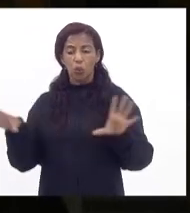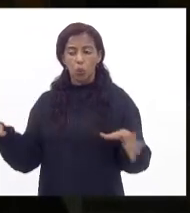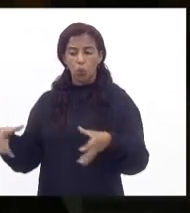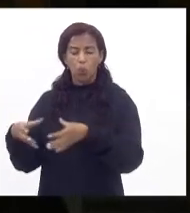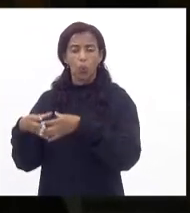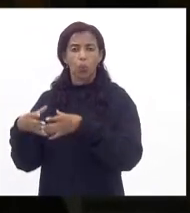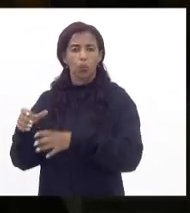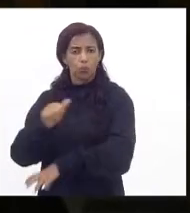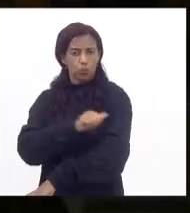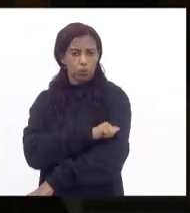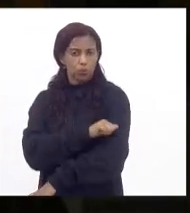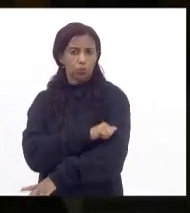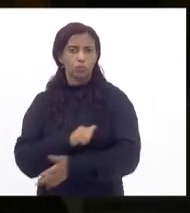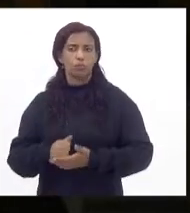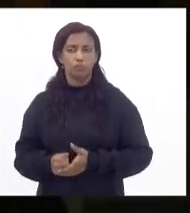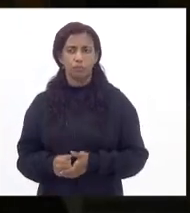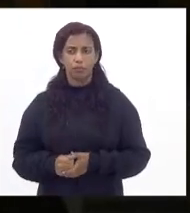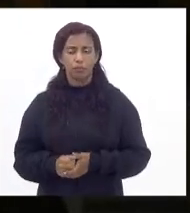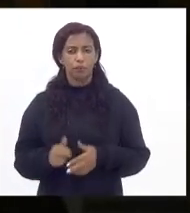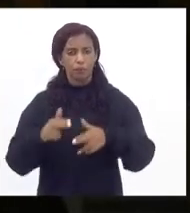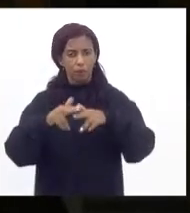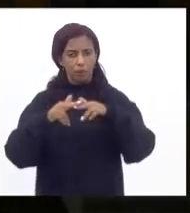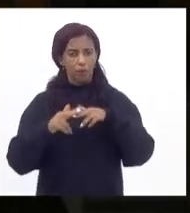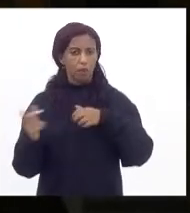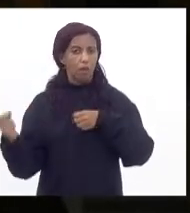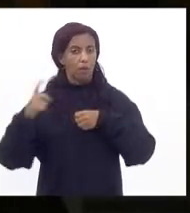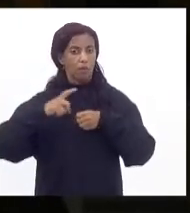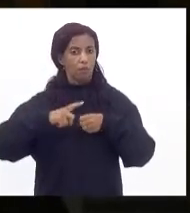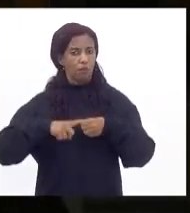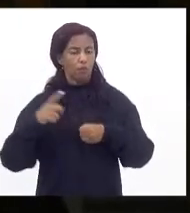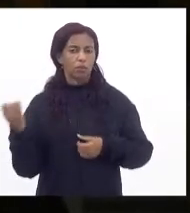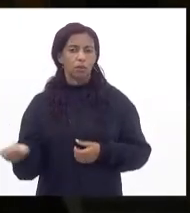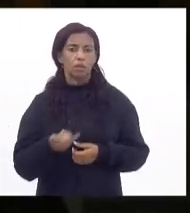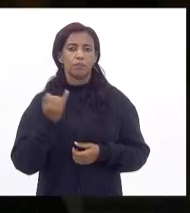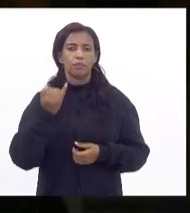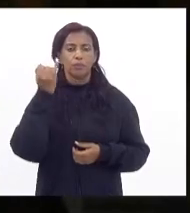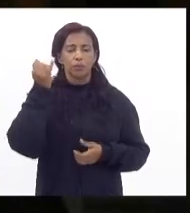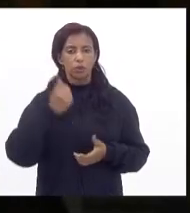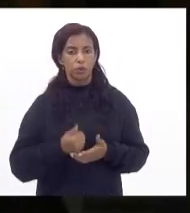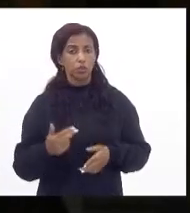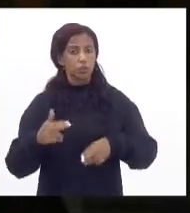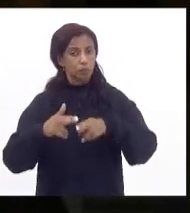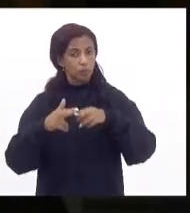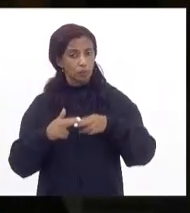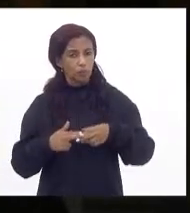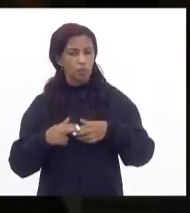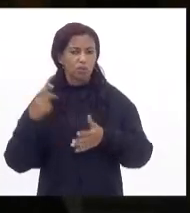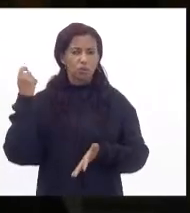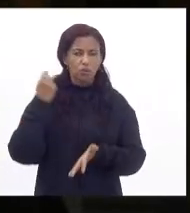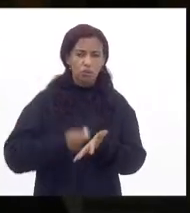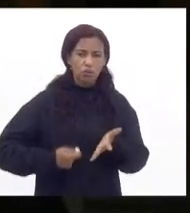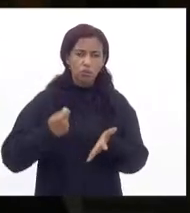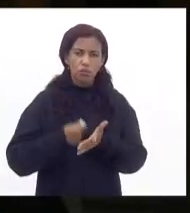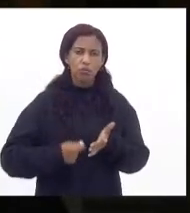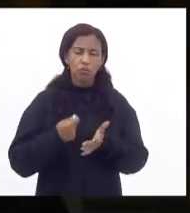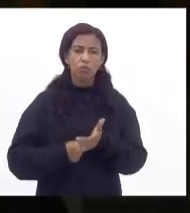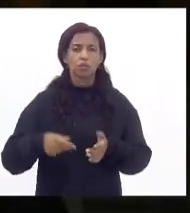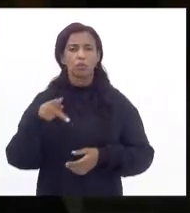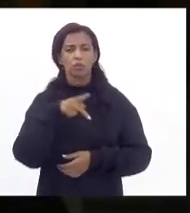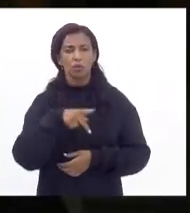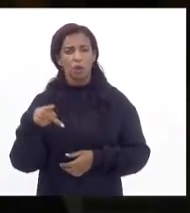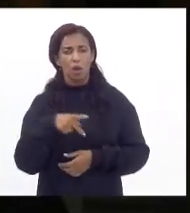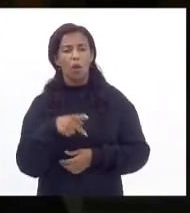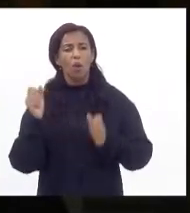enorme dos estudantes por isso o retorno presencial era tão importante por isso a gente lutou tanto para que os profissionais de educação